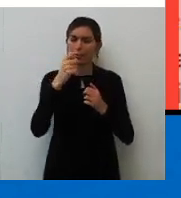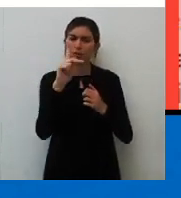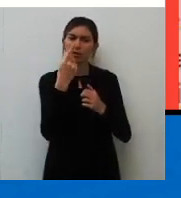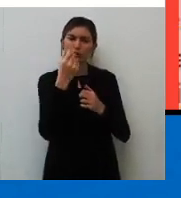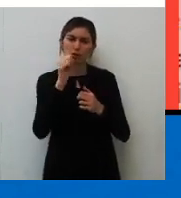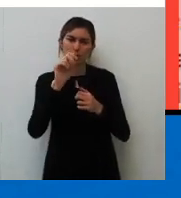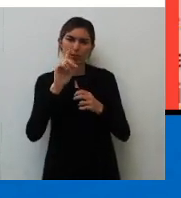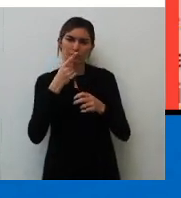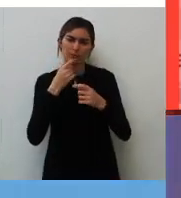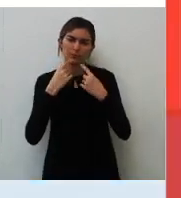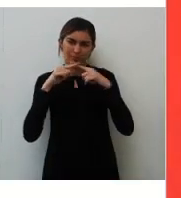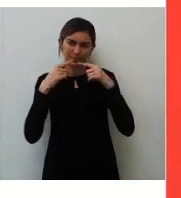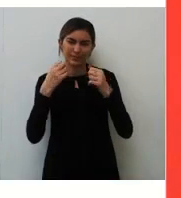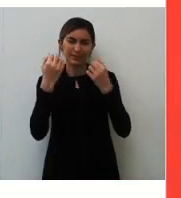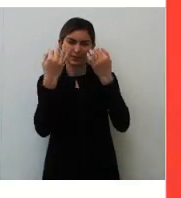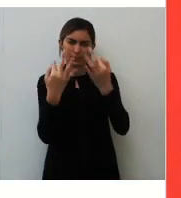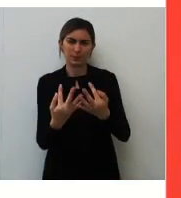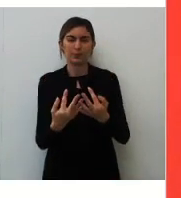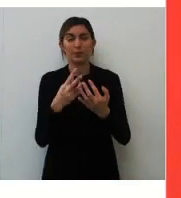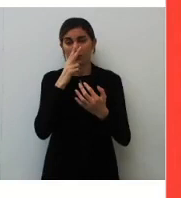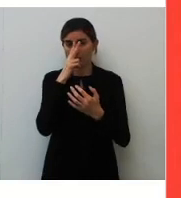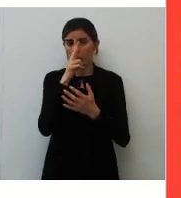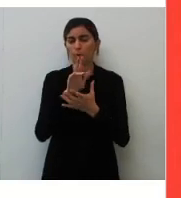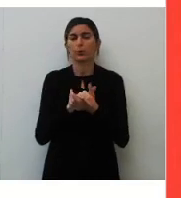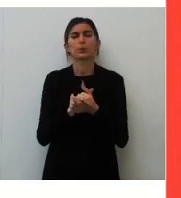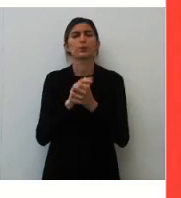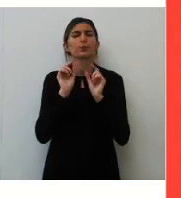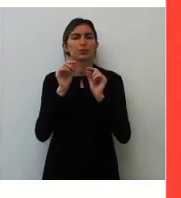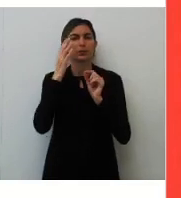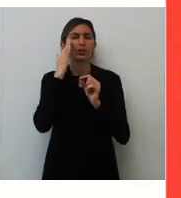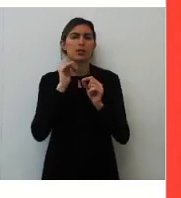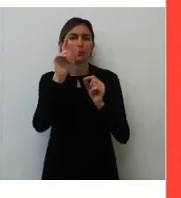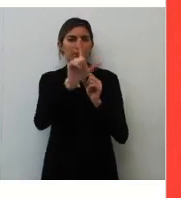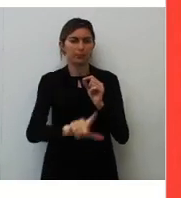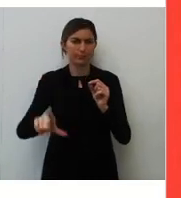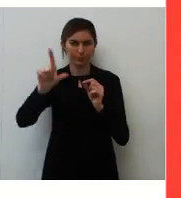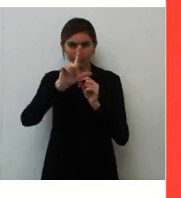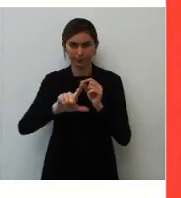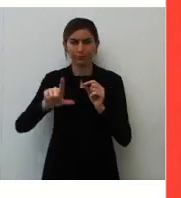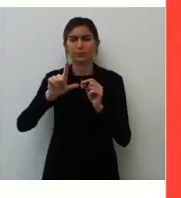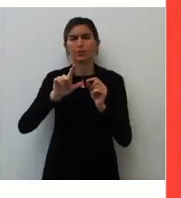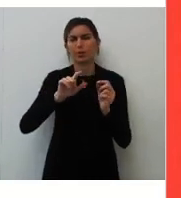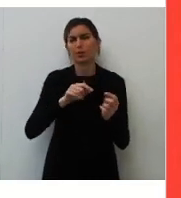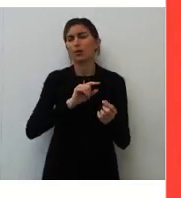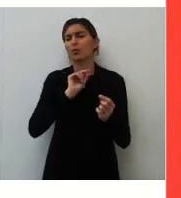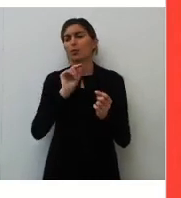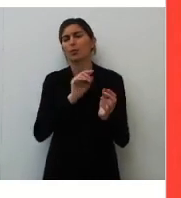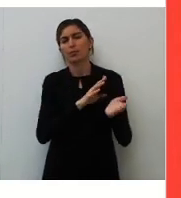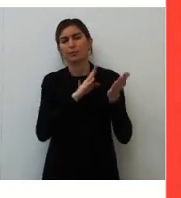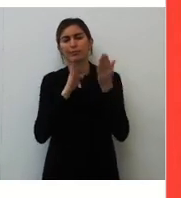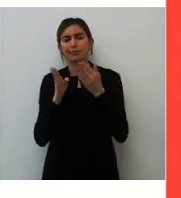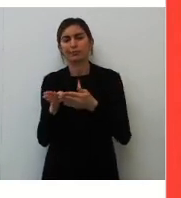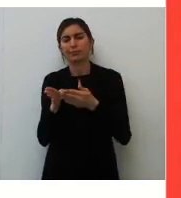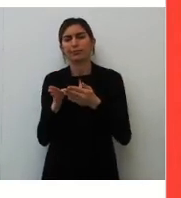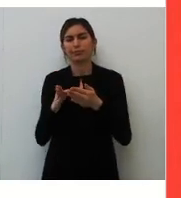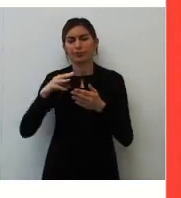realista bem forte. Ele quer saber aqui, saindo da literatura, e indo aqui para a parte